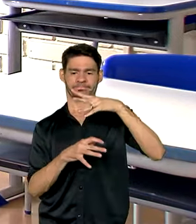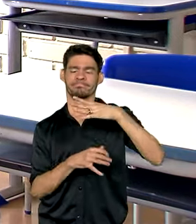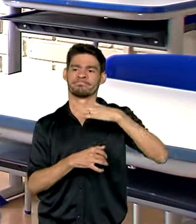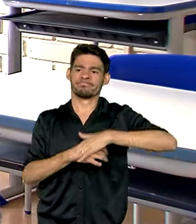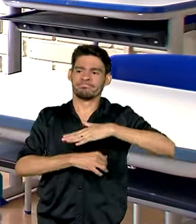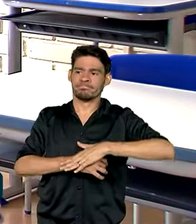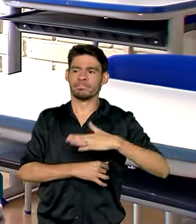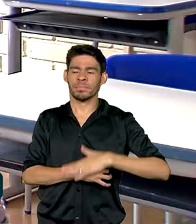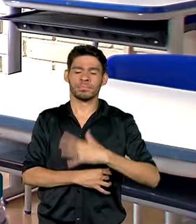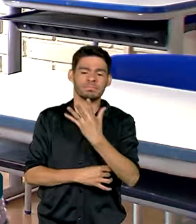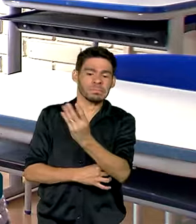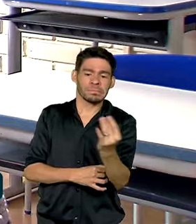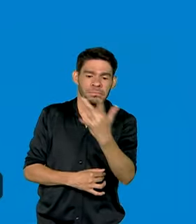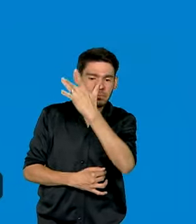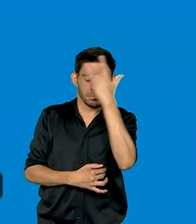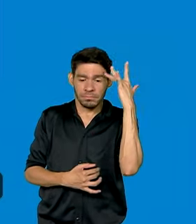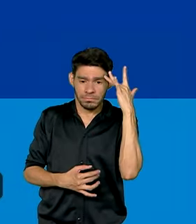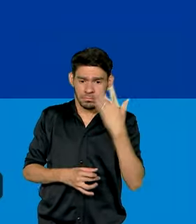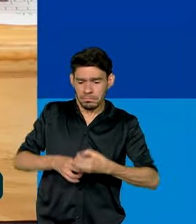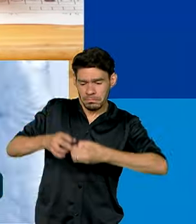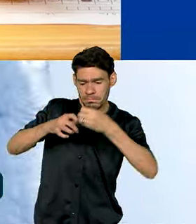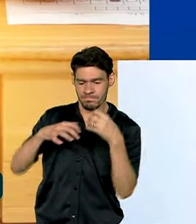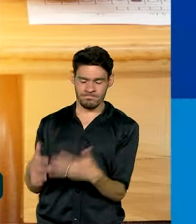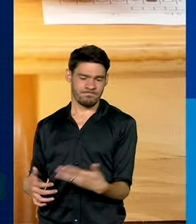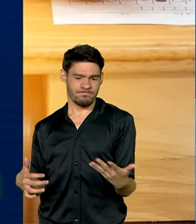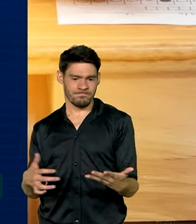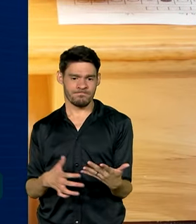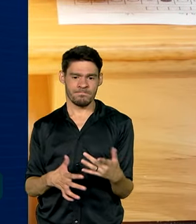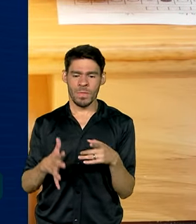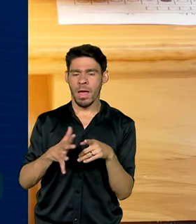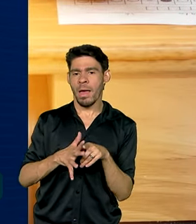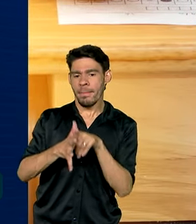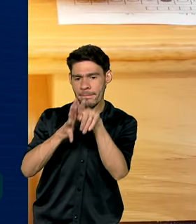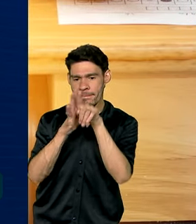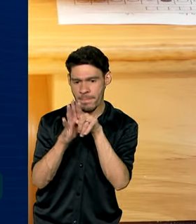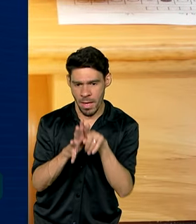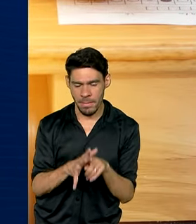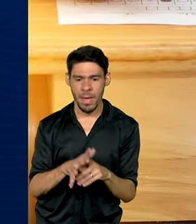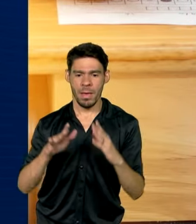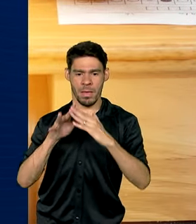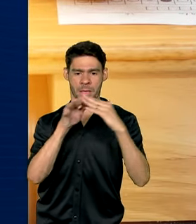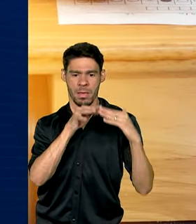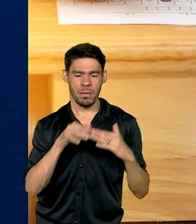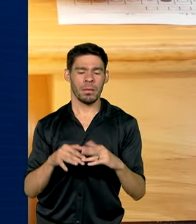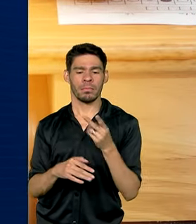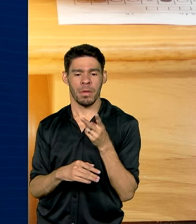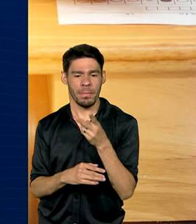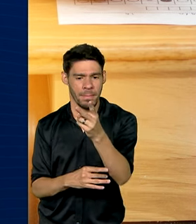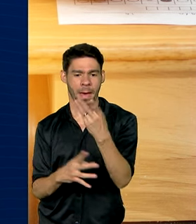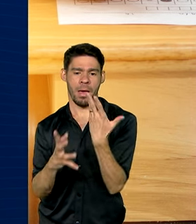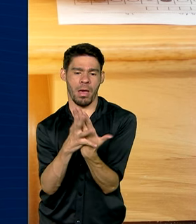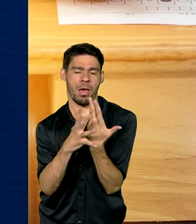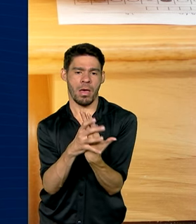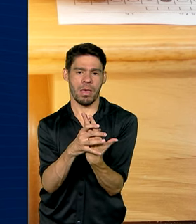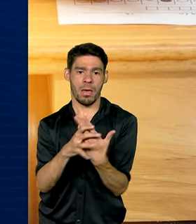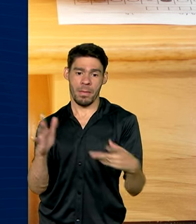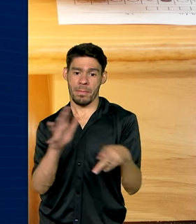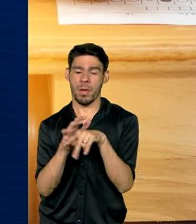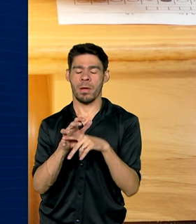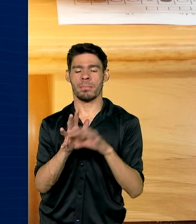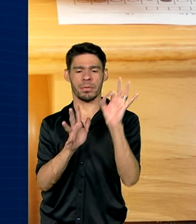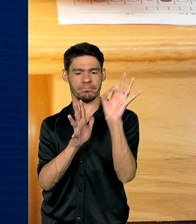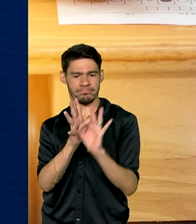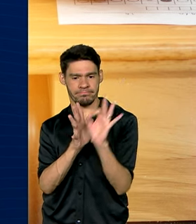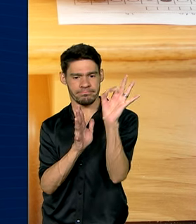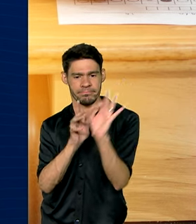E muita gente não pode desistir, né? Dados da Pesquisa Nacional por Amostra de Domicílios Contínua e Educação do IBGE, revela que no